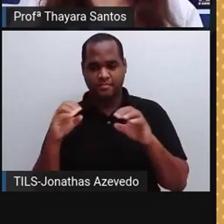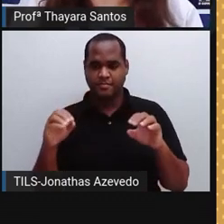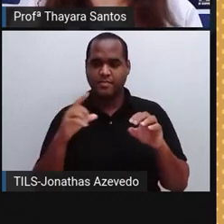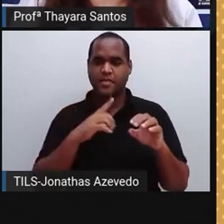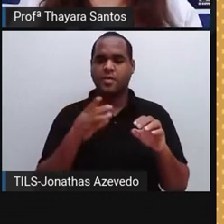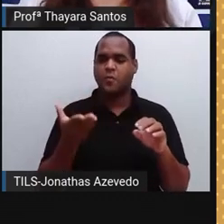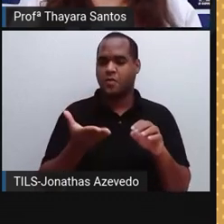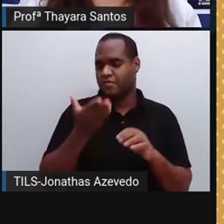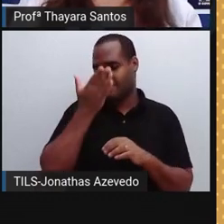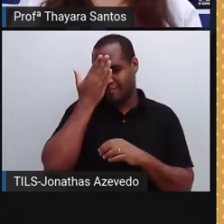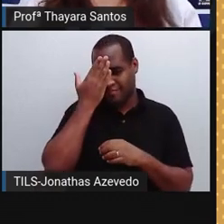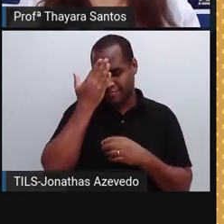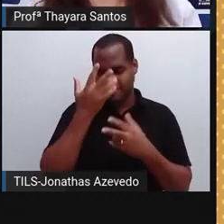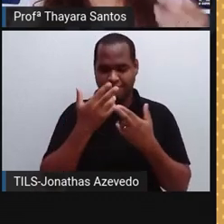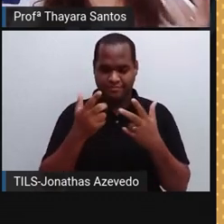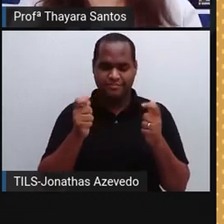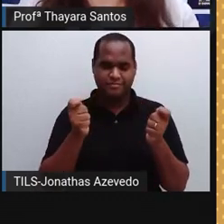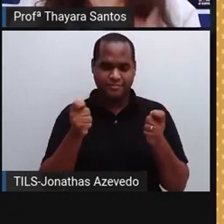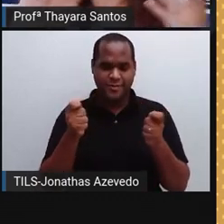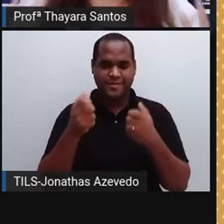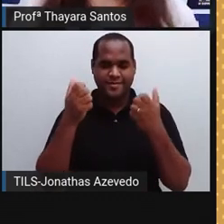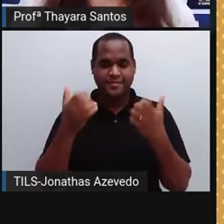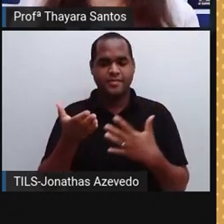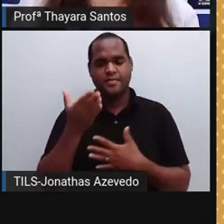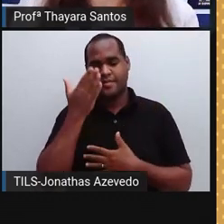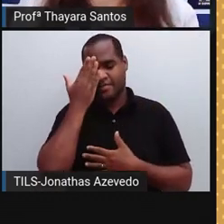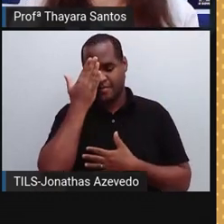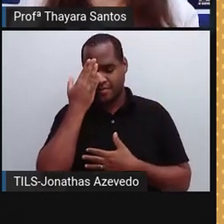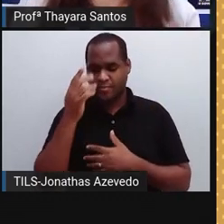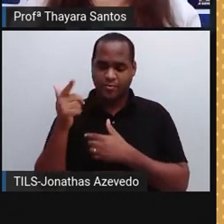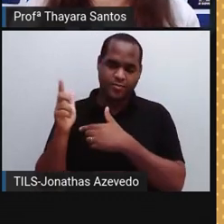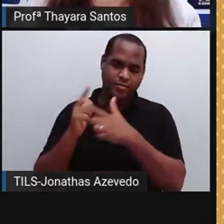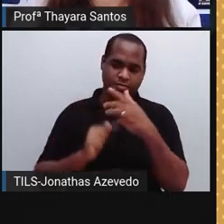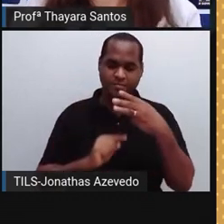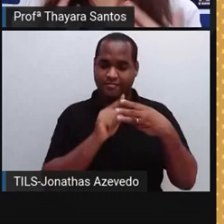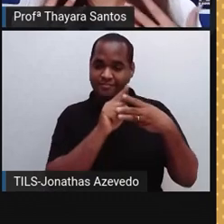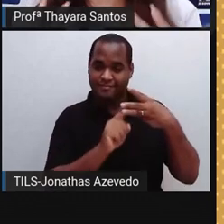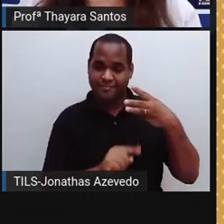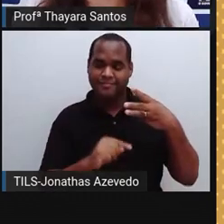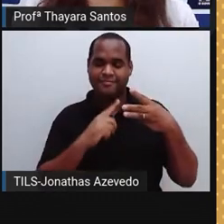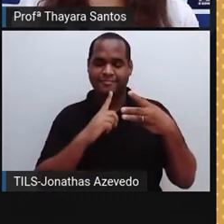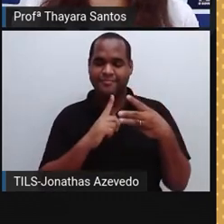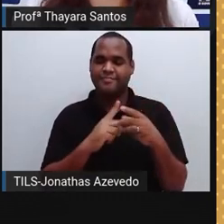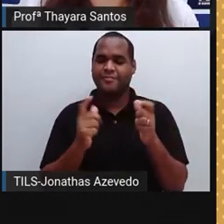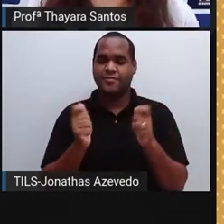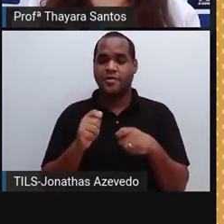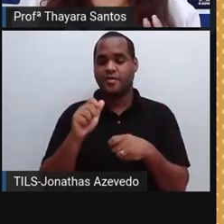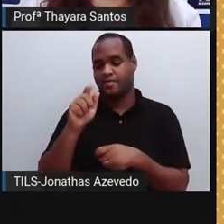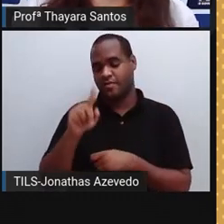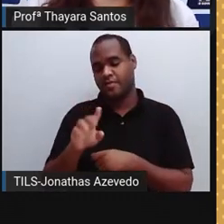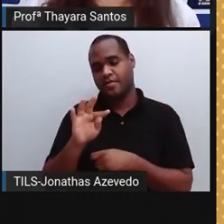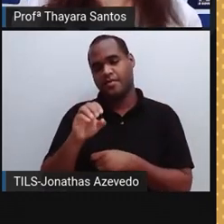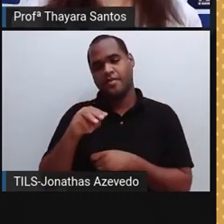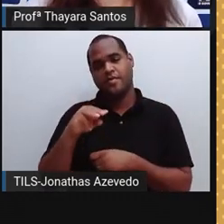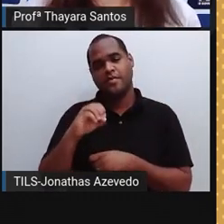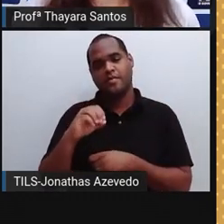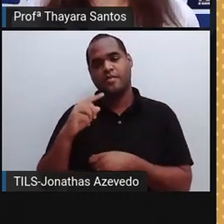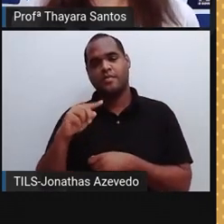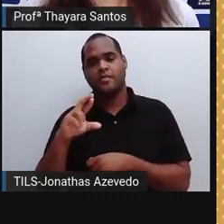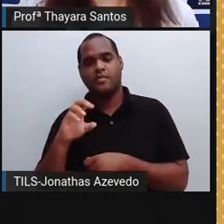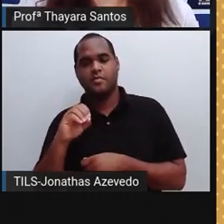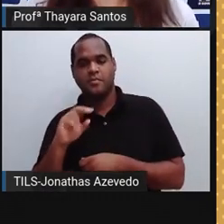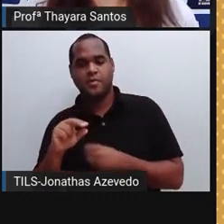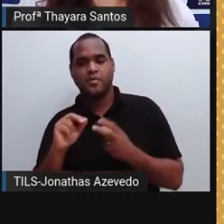hoje a gente sabe que ele pode ser sim dividido. É tanto que a gente sabe que tem essas outras três partículas que formam esse átomo, que é o próton, o